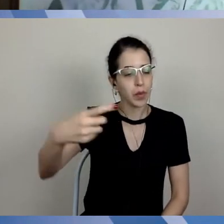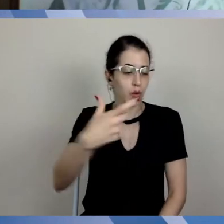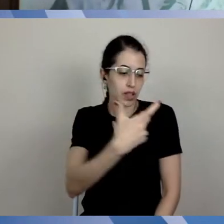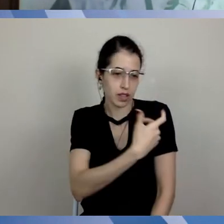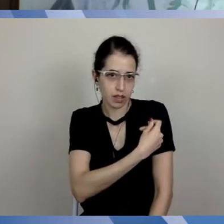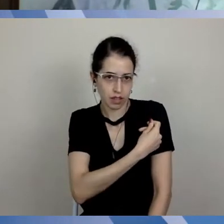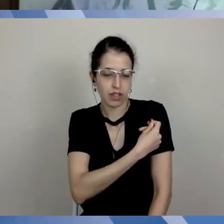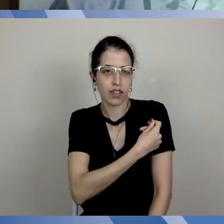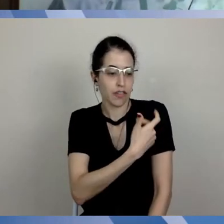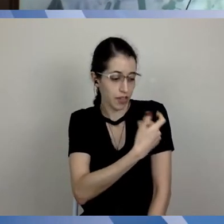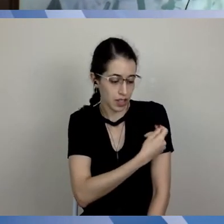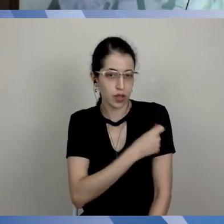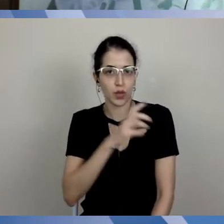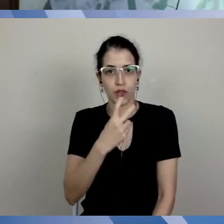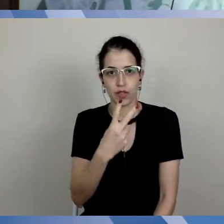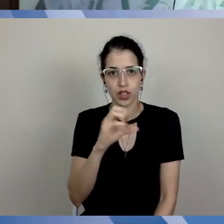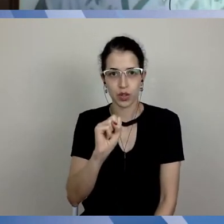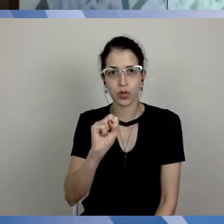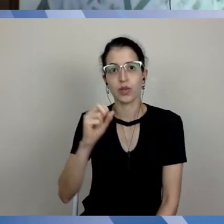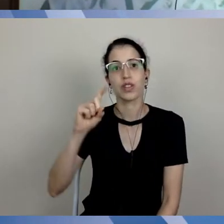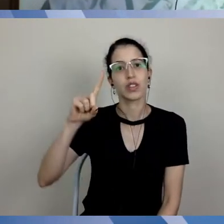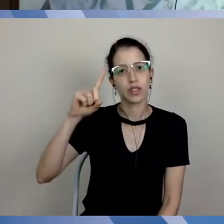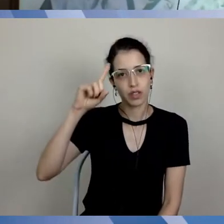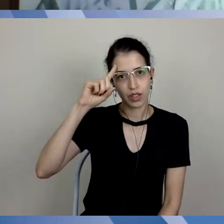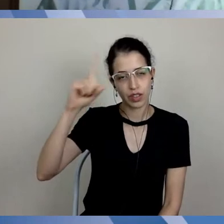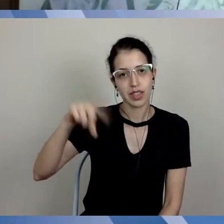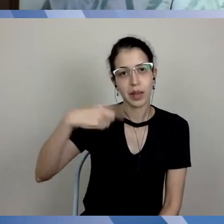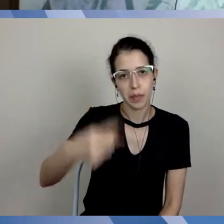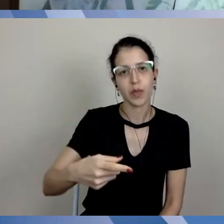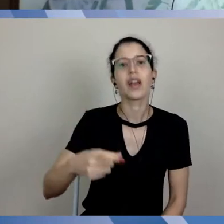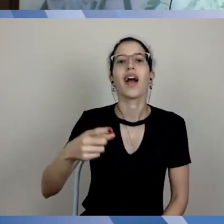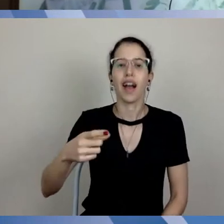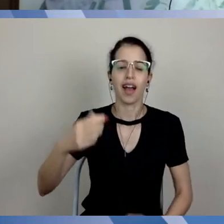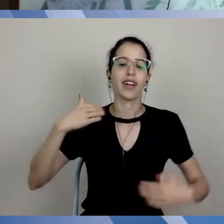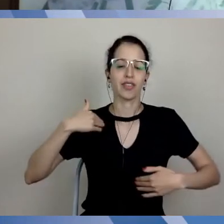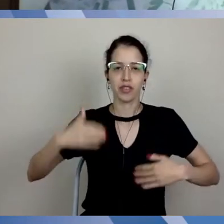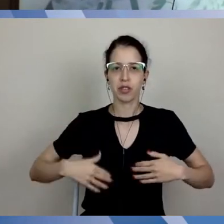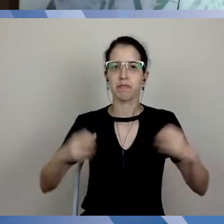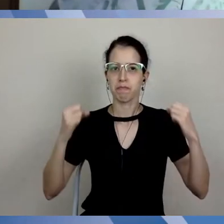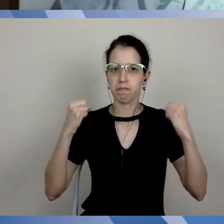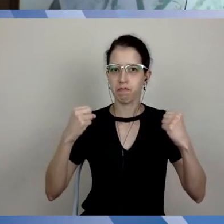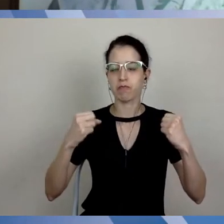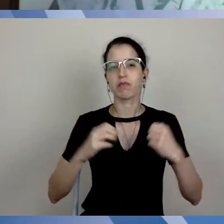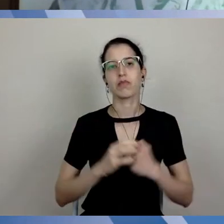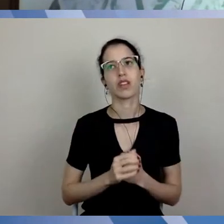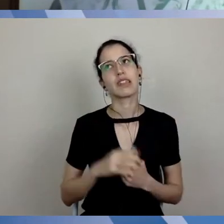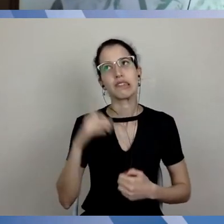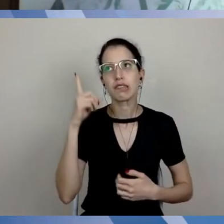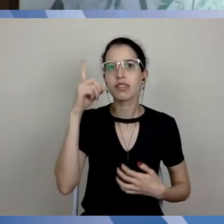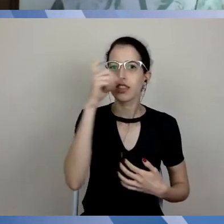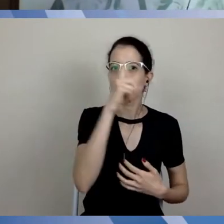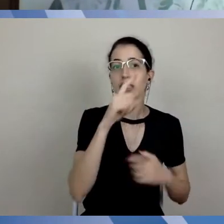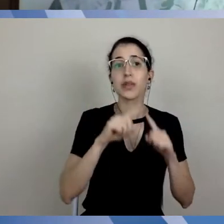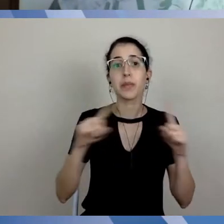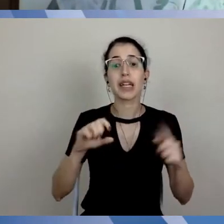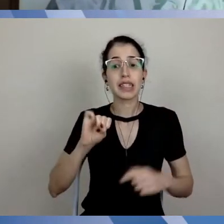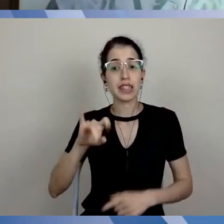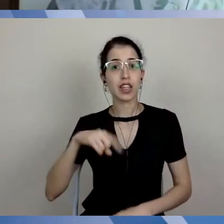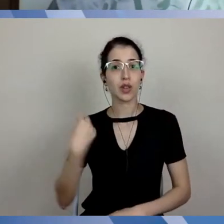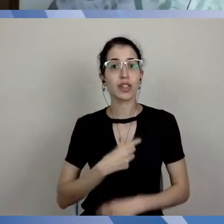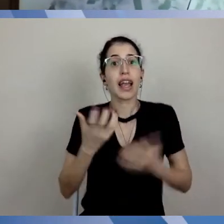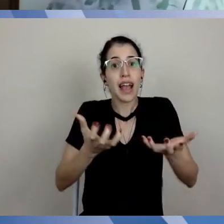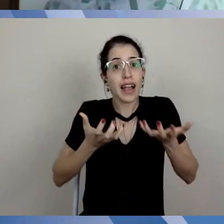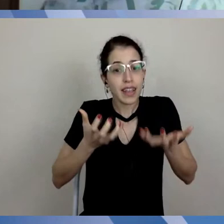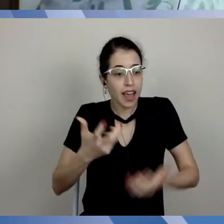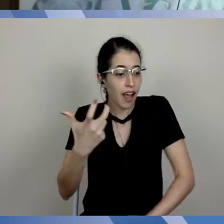de efeito imunogênico dessas vacinas que estão surgindo. Isso traz limitações e dificuldades, obviamente, mas se nós estamos querendo usar a vacina como